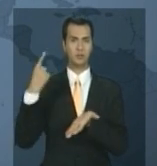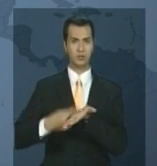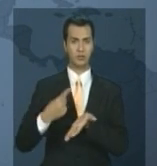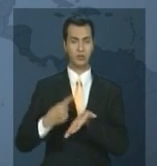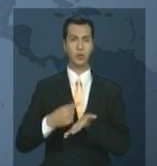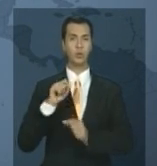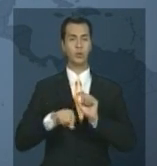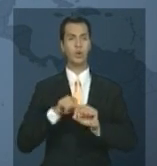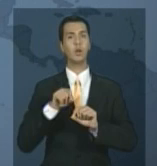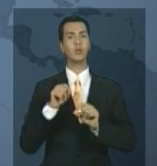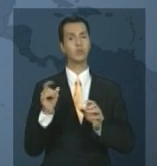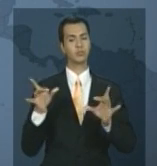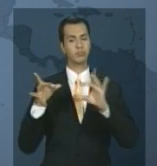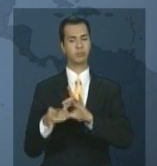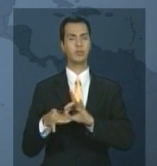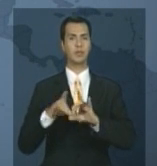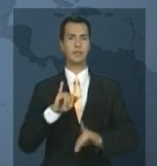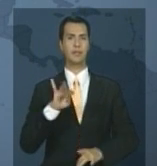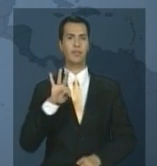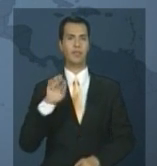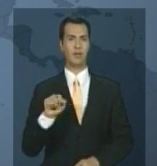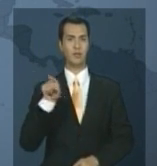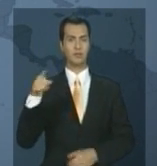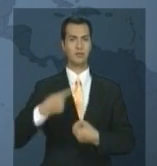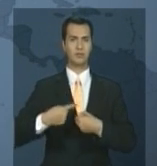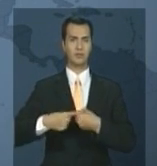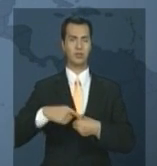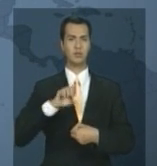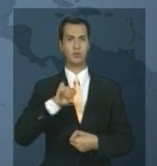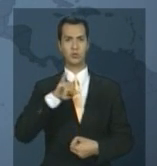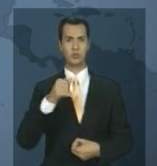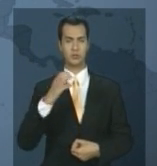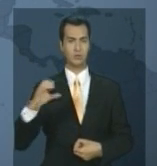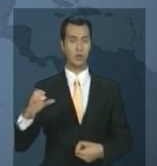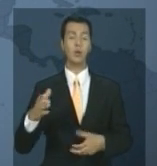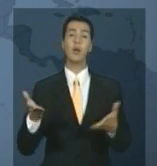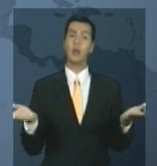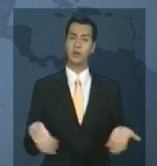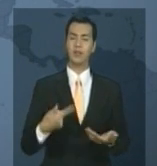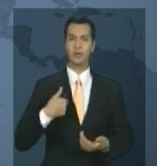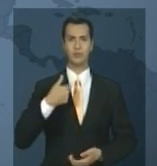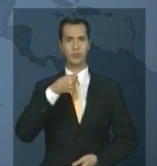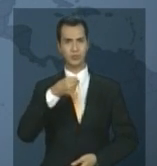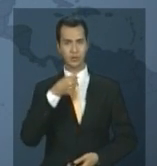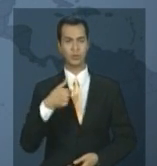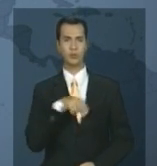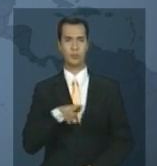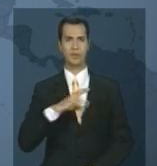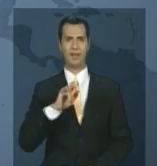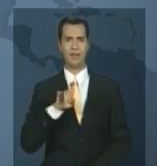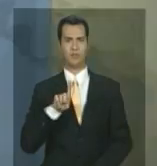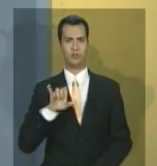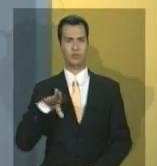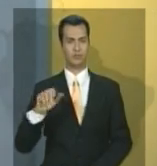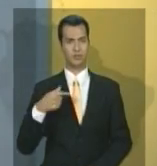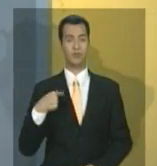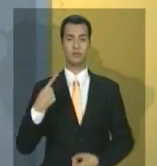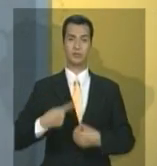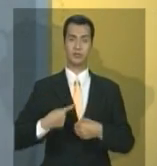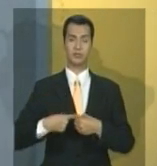de Tecnologia Aeronáutica, o ITA, de São José dos Campos. Ricardo Carandina, de Boston, nos Estados Unidos, para a TVNBS.